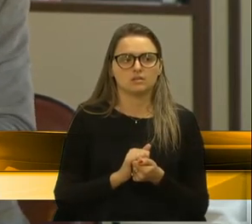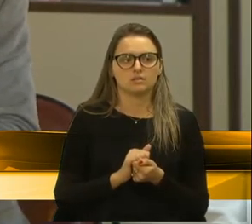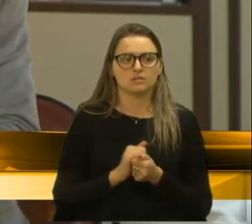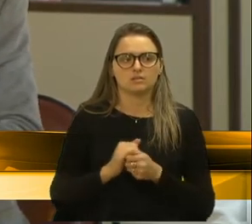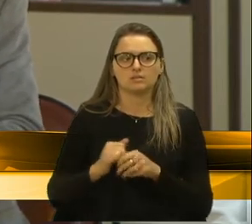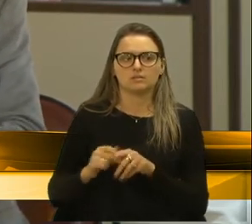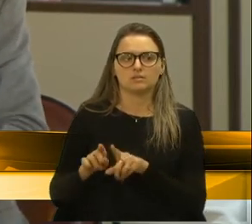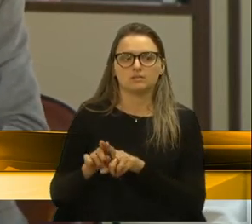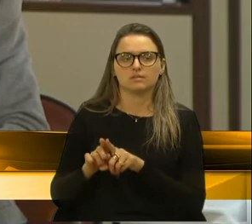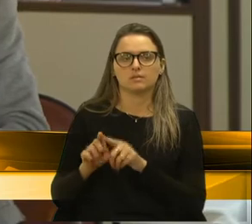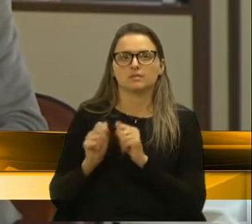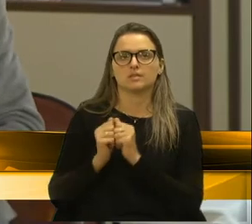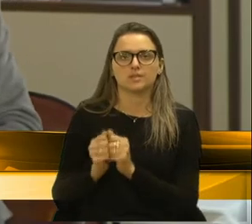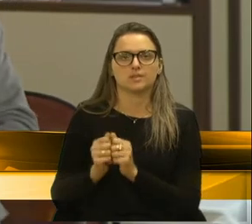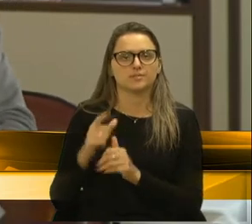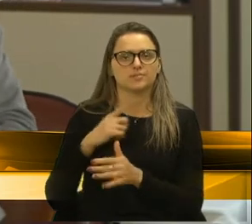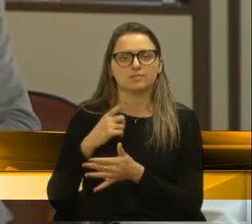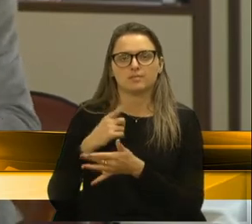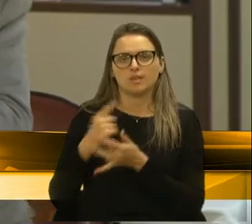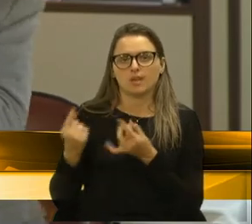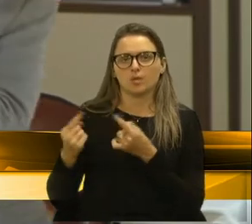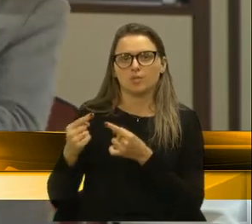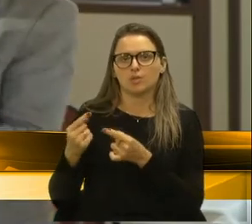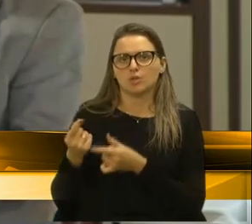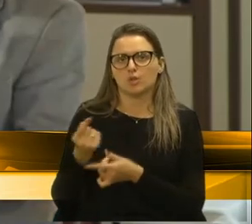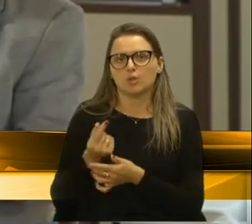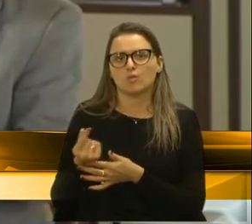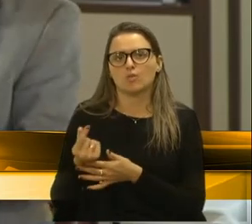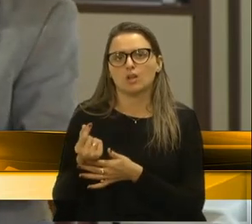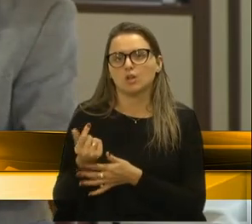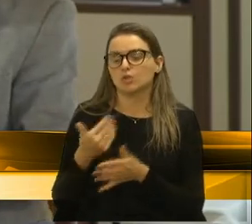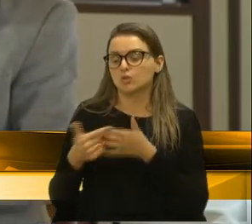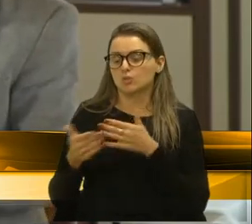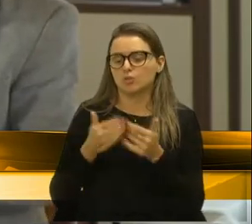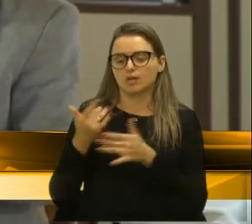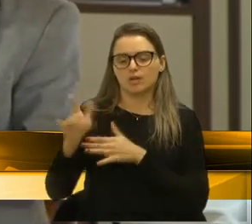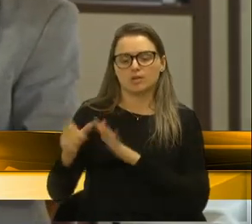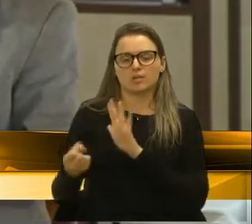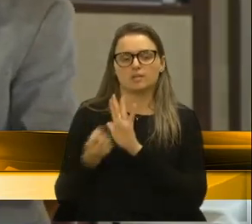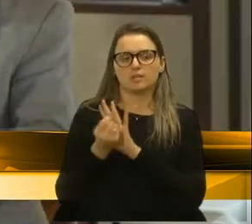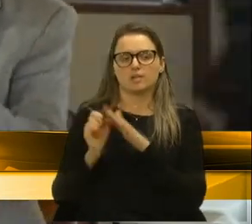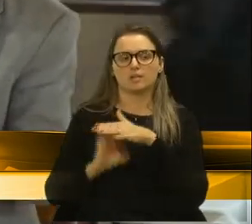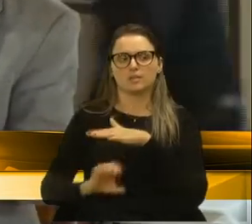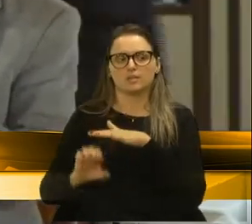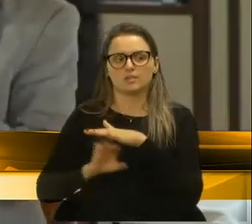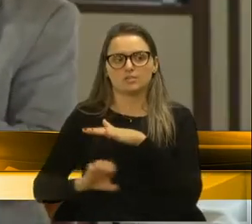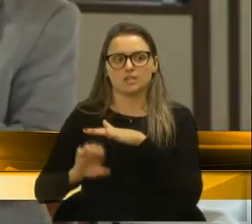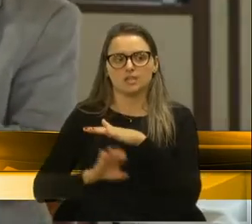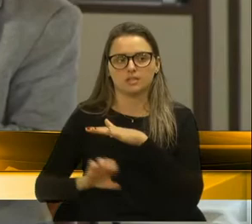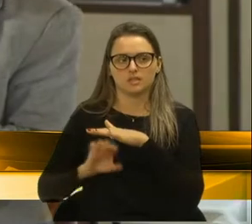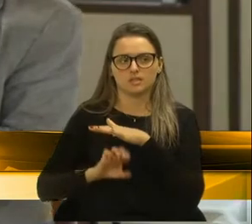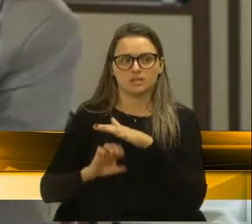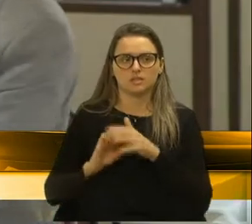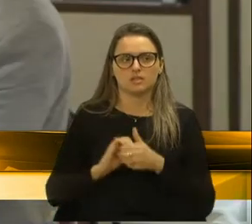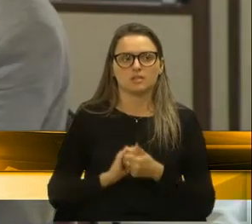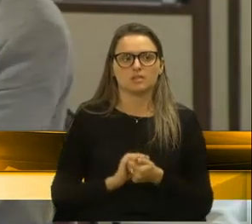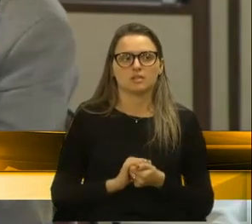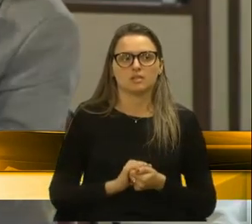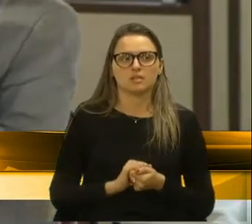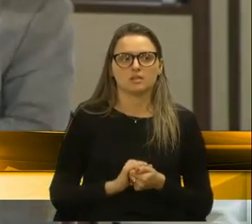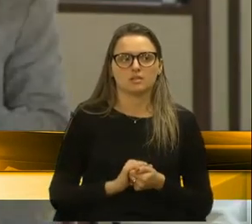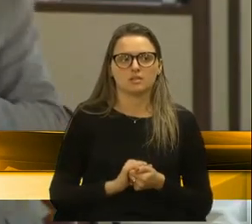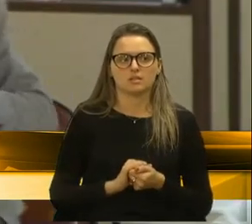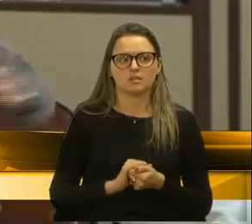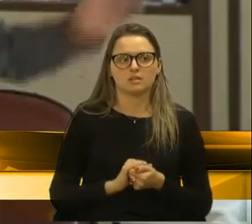tranquilamente, de competir com os preços de qualquer empreiteira. O que aconteceu é que não se deu obra para a Codeca. Está aqui a Dom